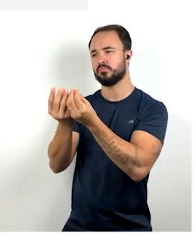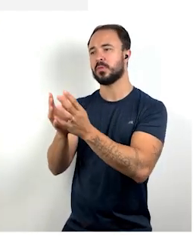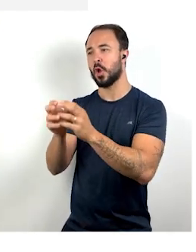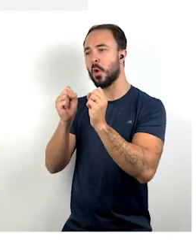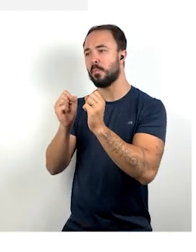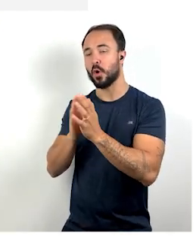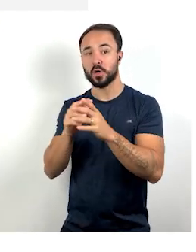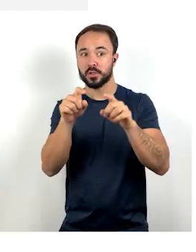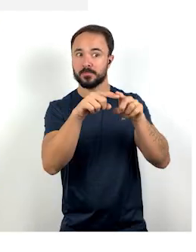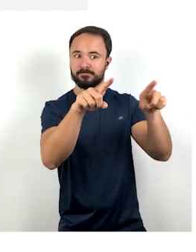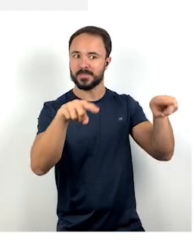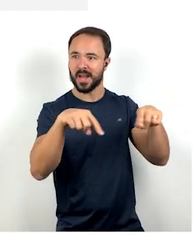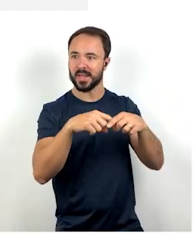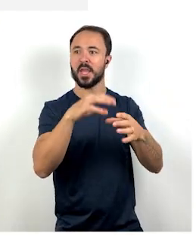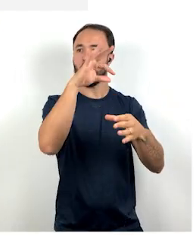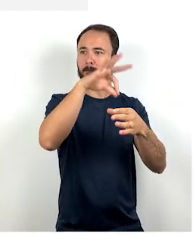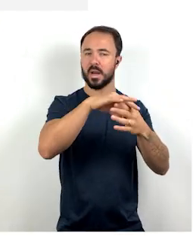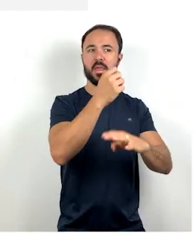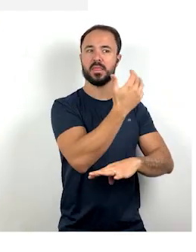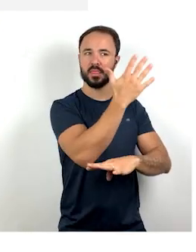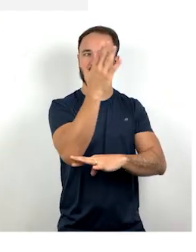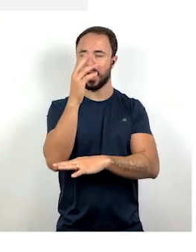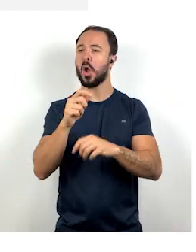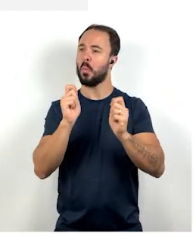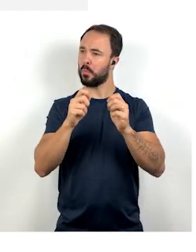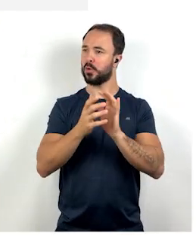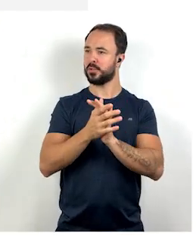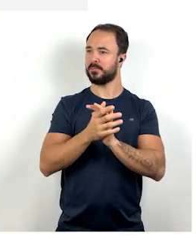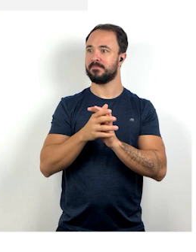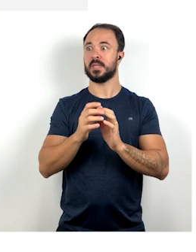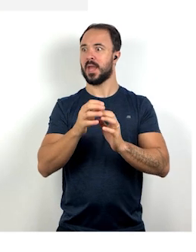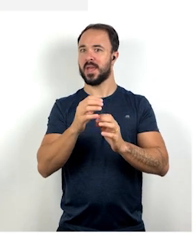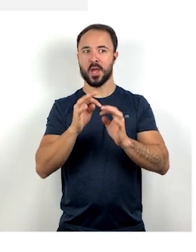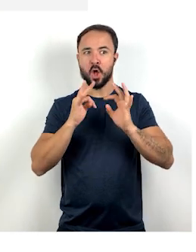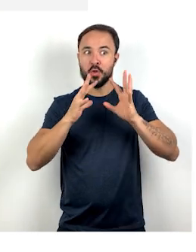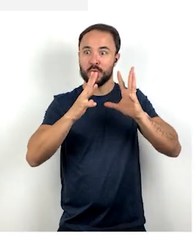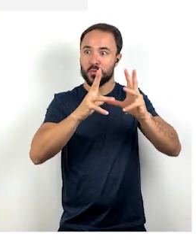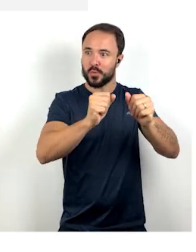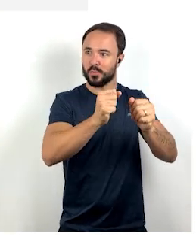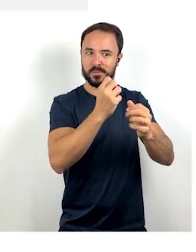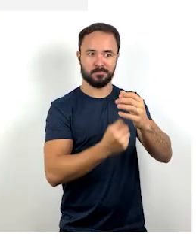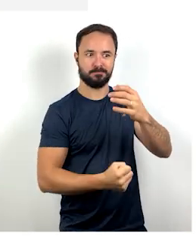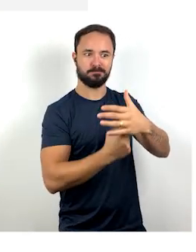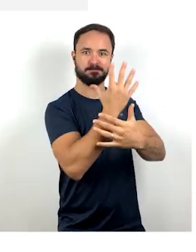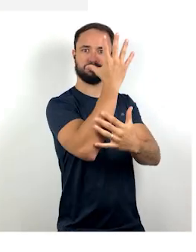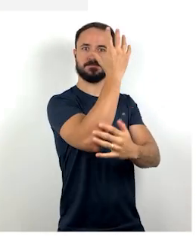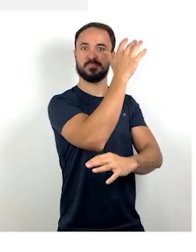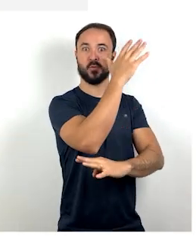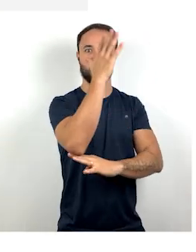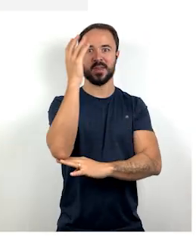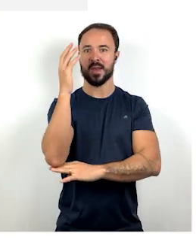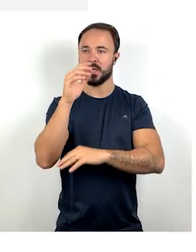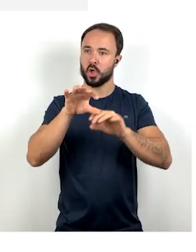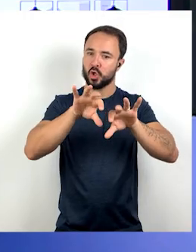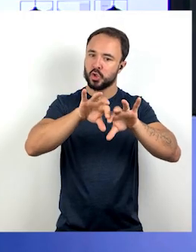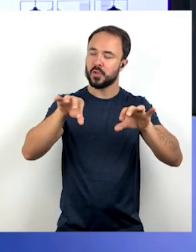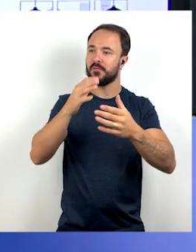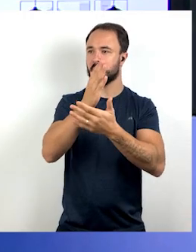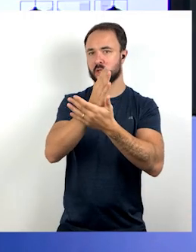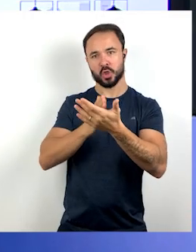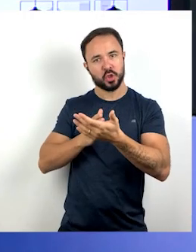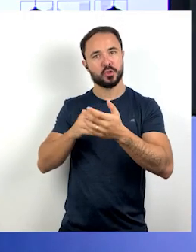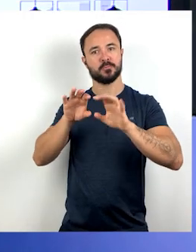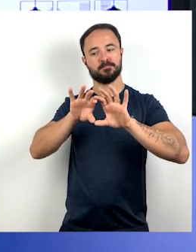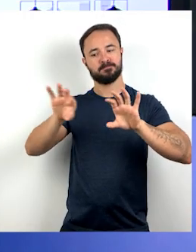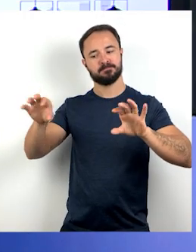dividido entre a pessoa que está trabalhando e eu que sou proprietário daquela terra. E nós